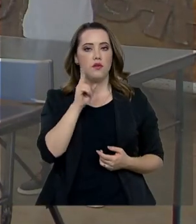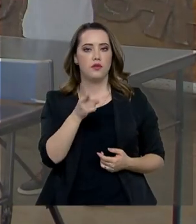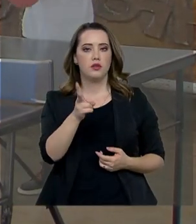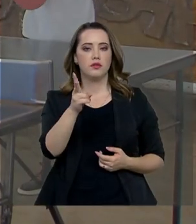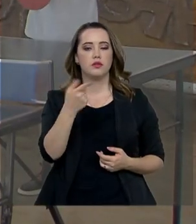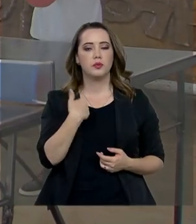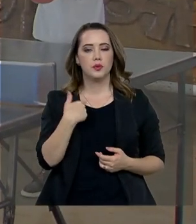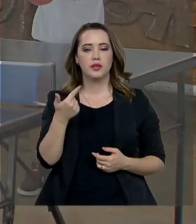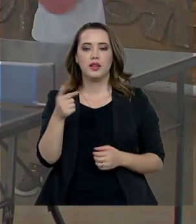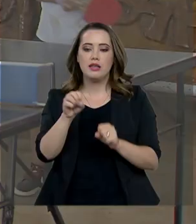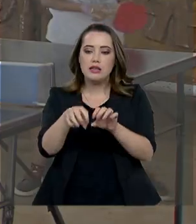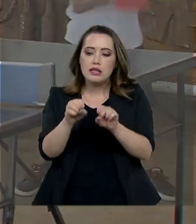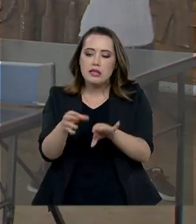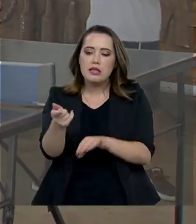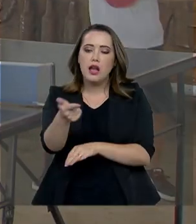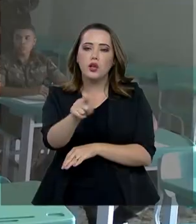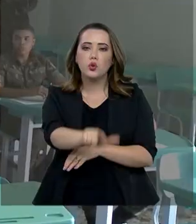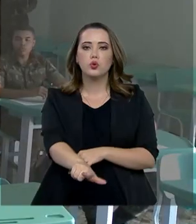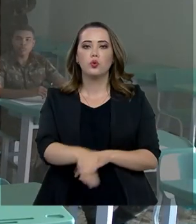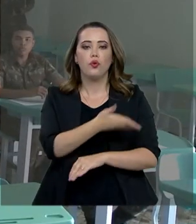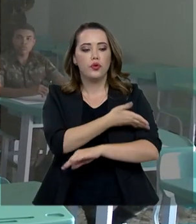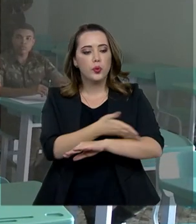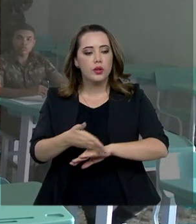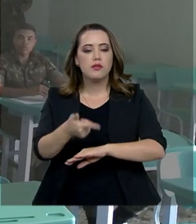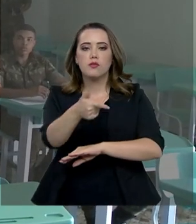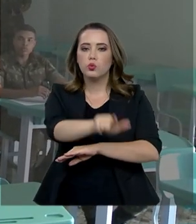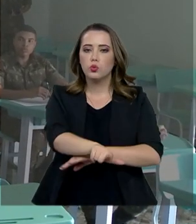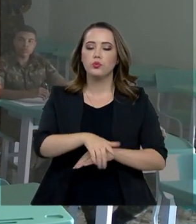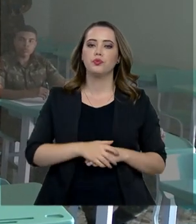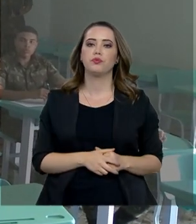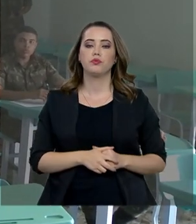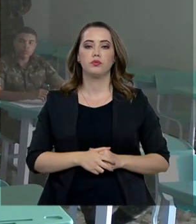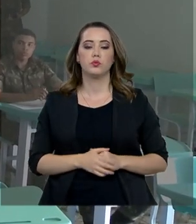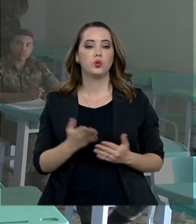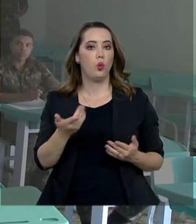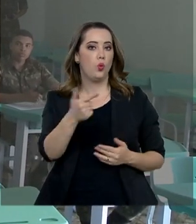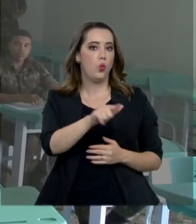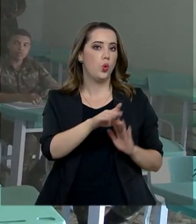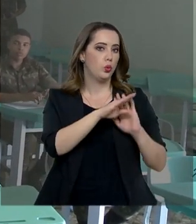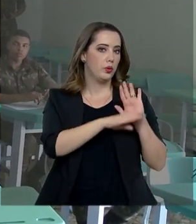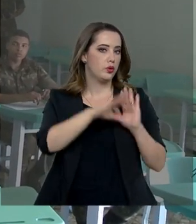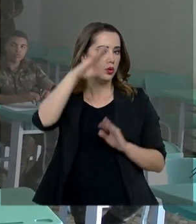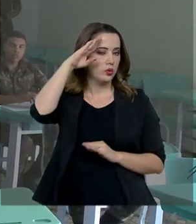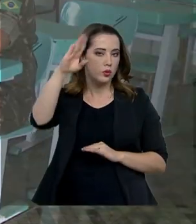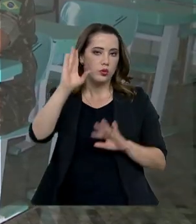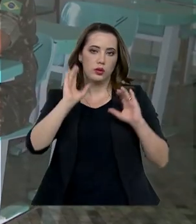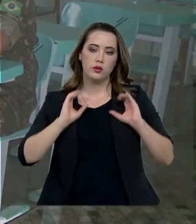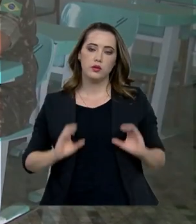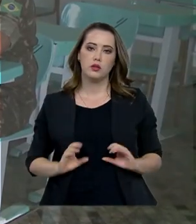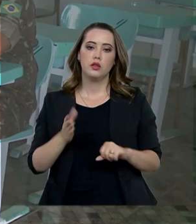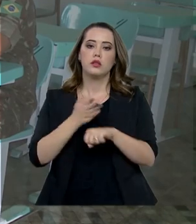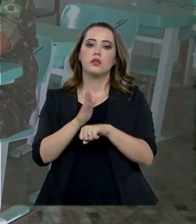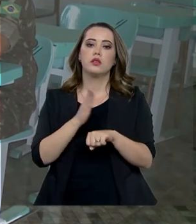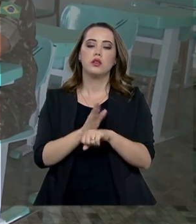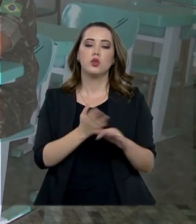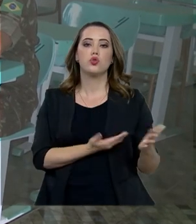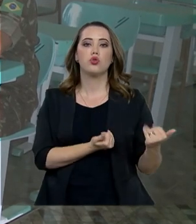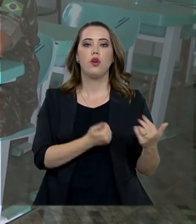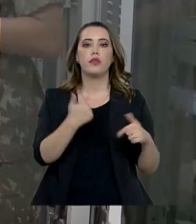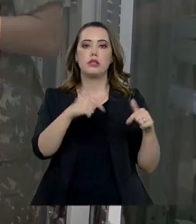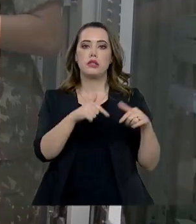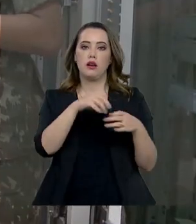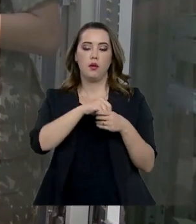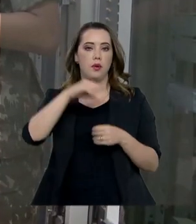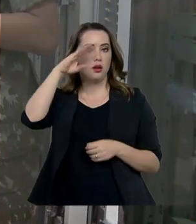reeducação que eles aprendem lá. Já o projeto Soldado Cidadão qualifica jovens que estão prestando serviço